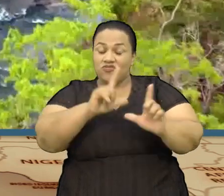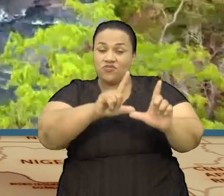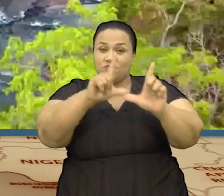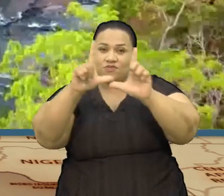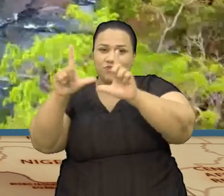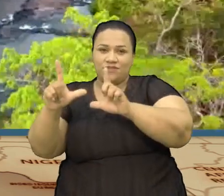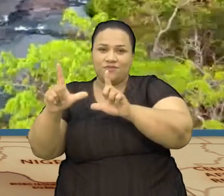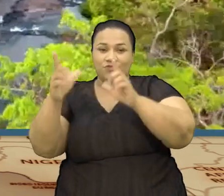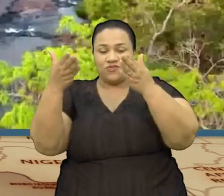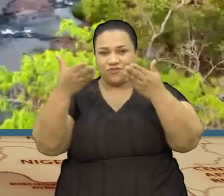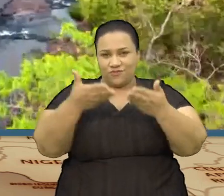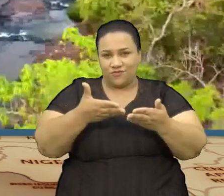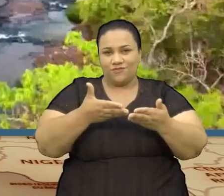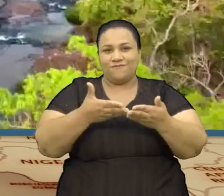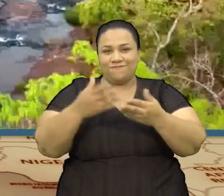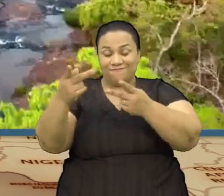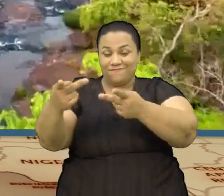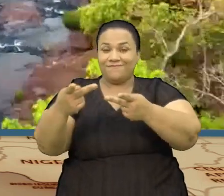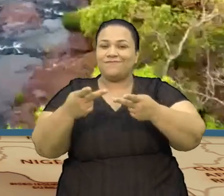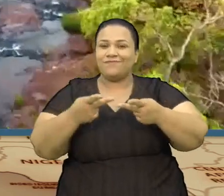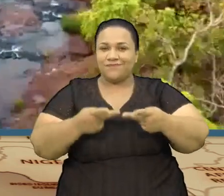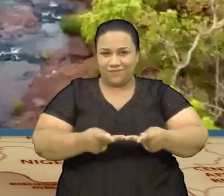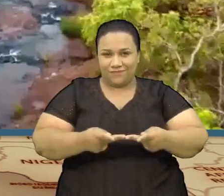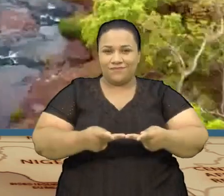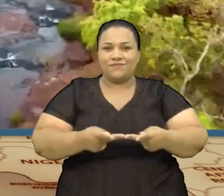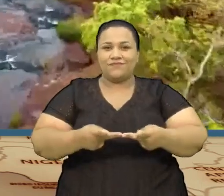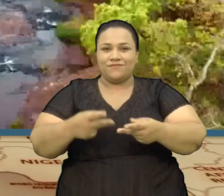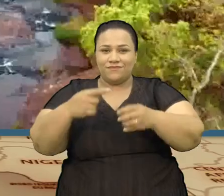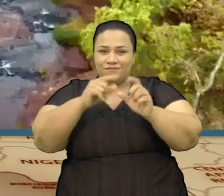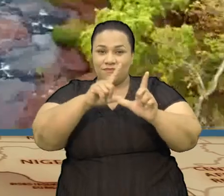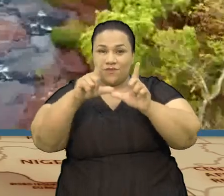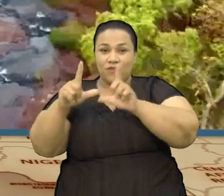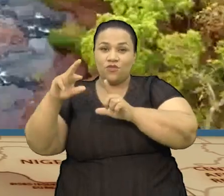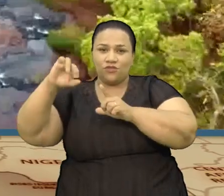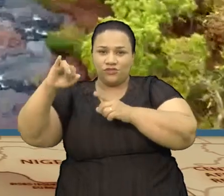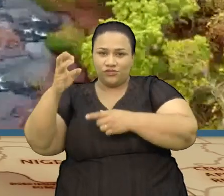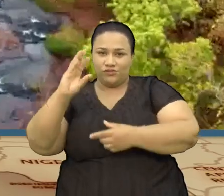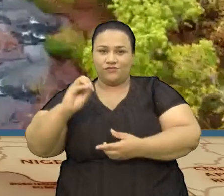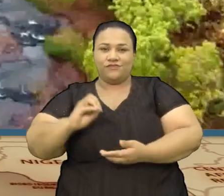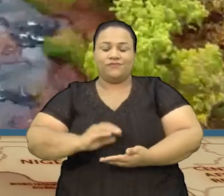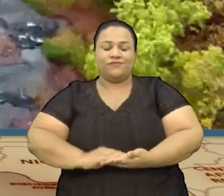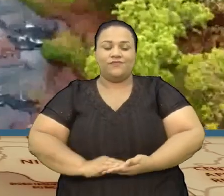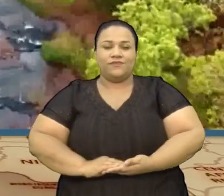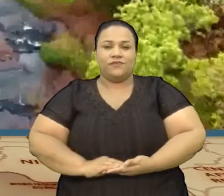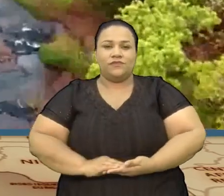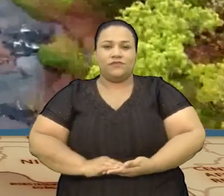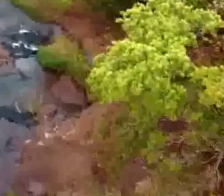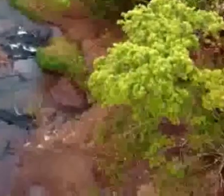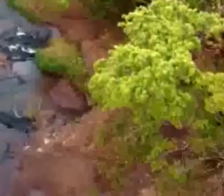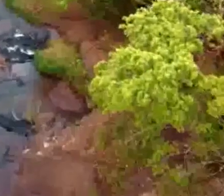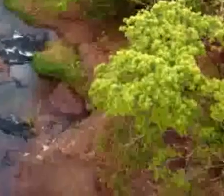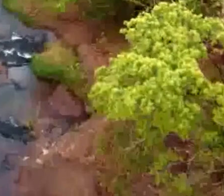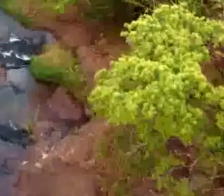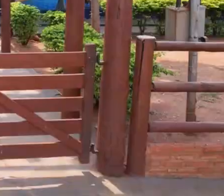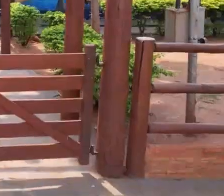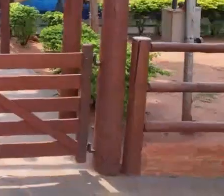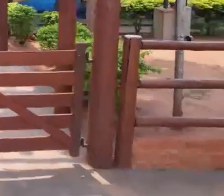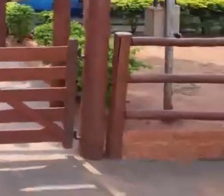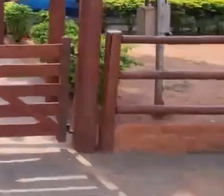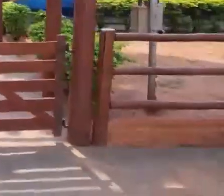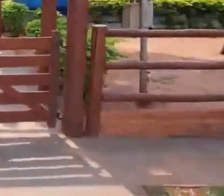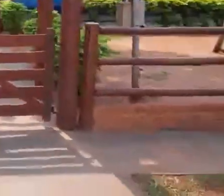programação de hoje Sejam bem-vindos à Expedição Rochedinho E